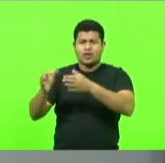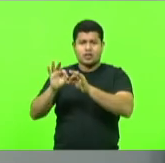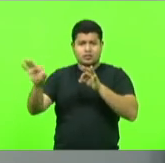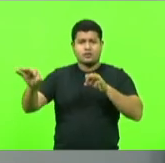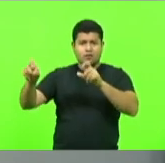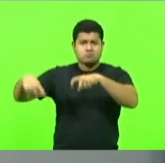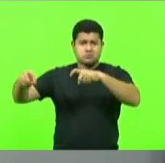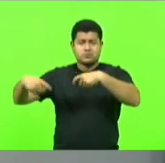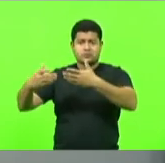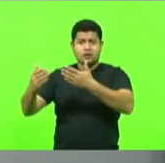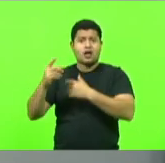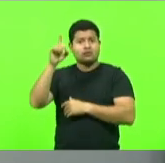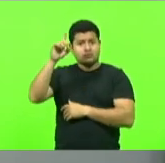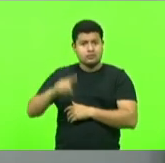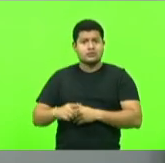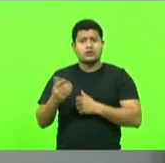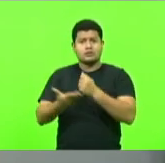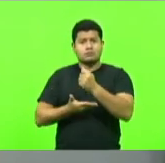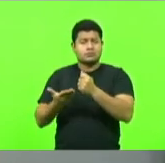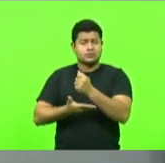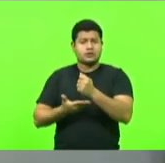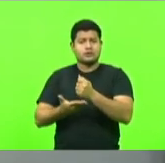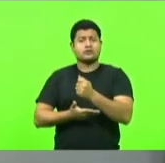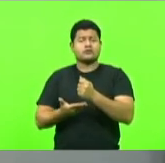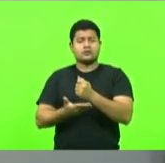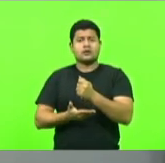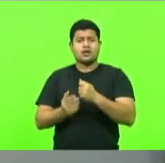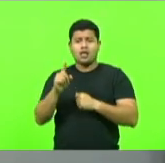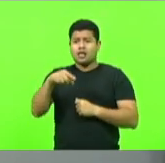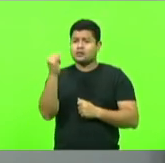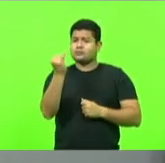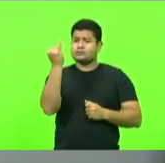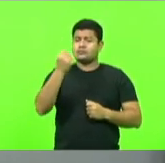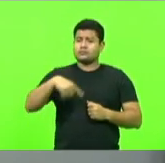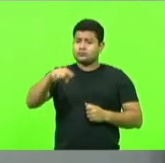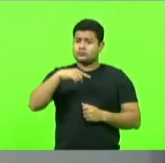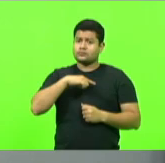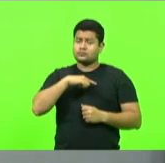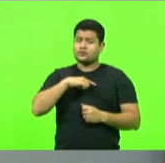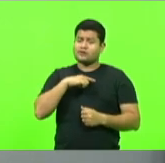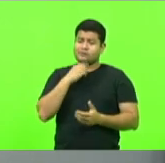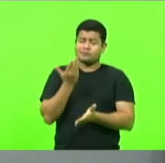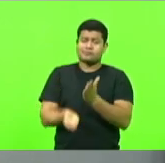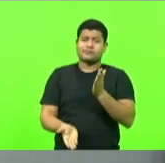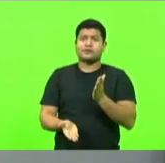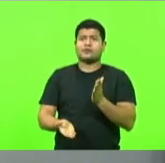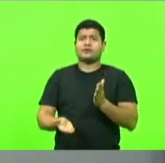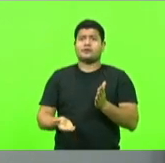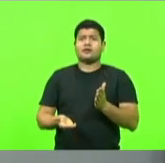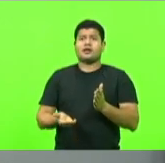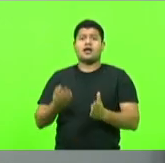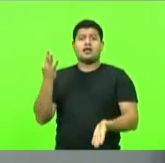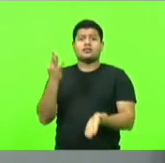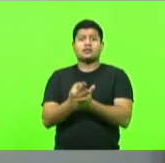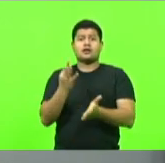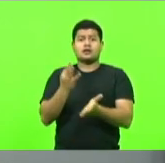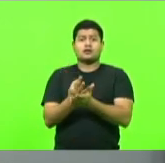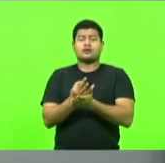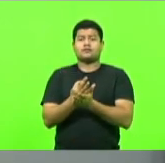Como um direito fundamental. E isso é muito importante. Nós tivemos também uma derrota da tarifa do esgoto,